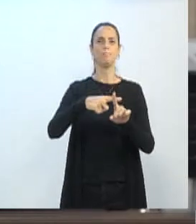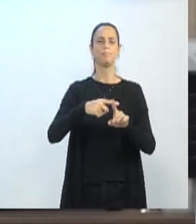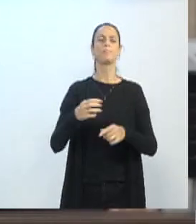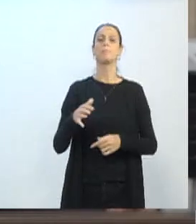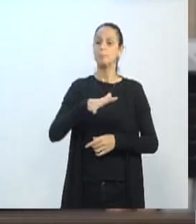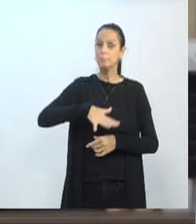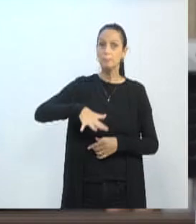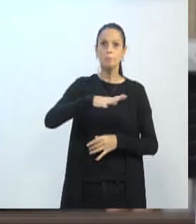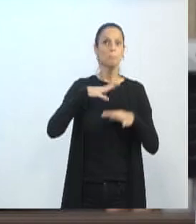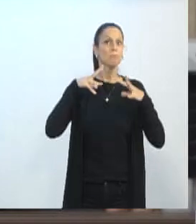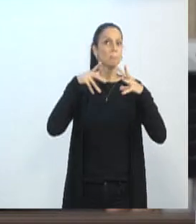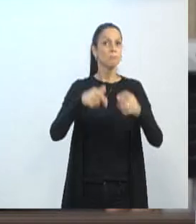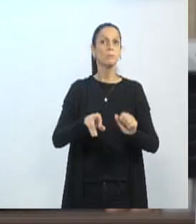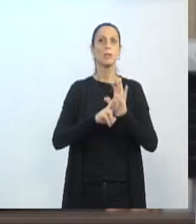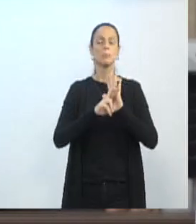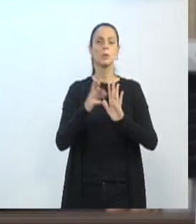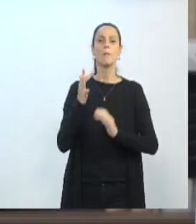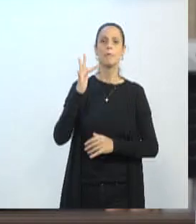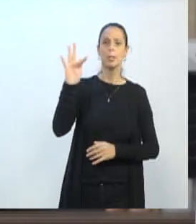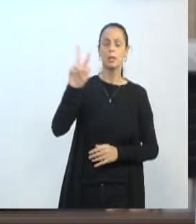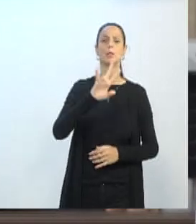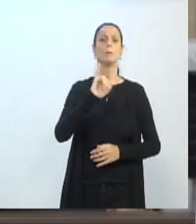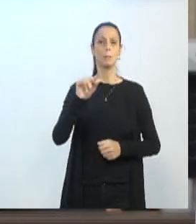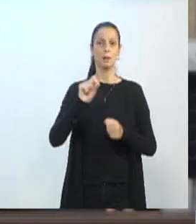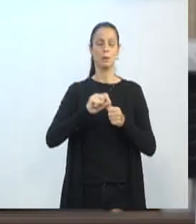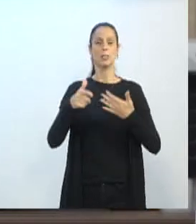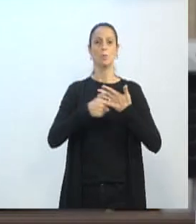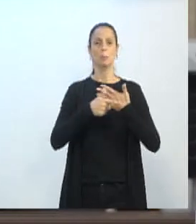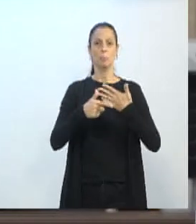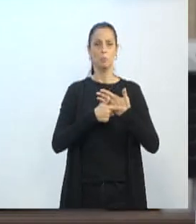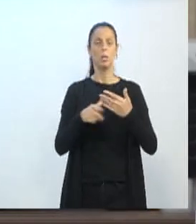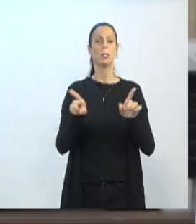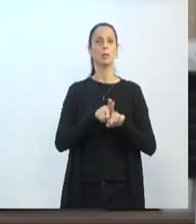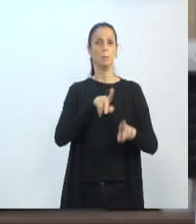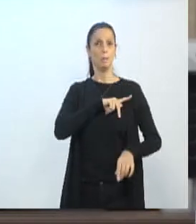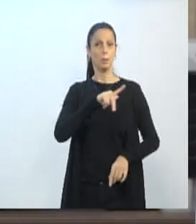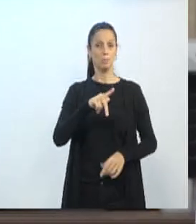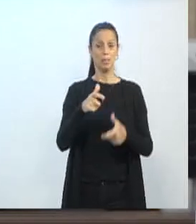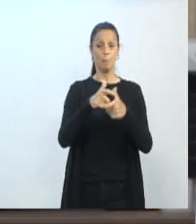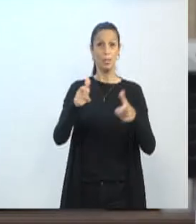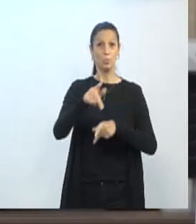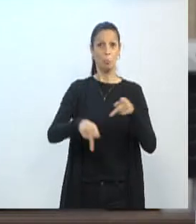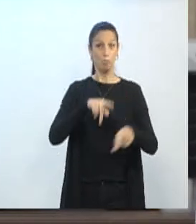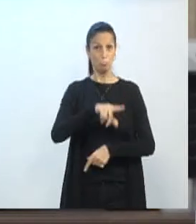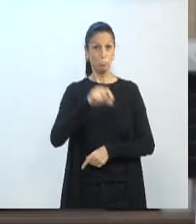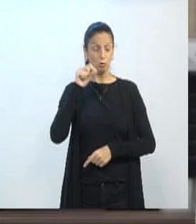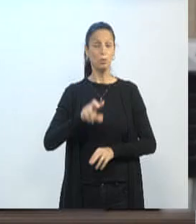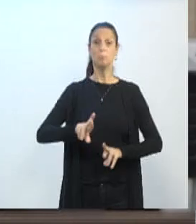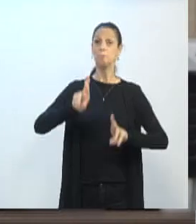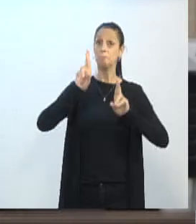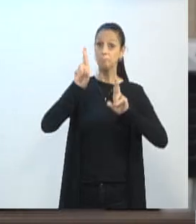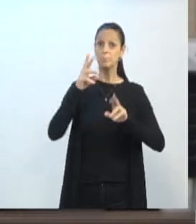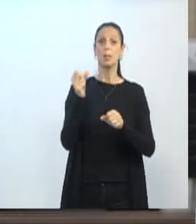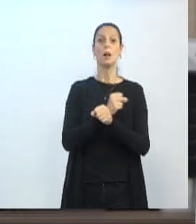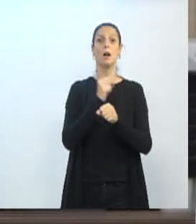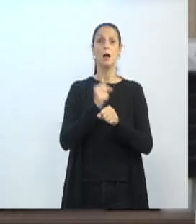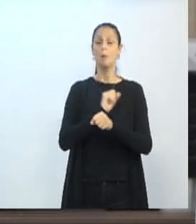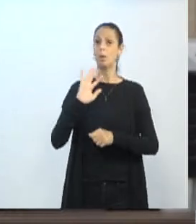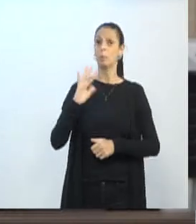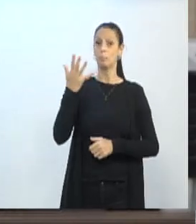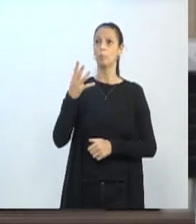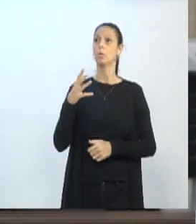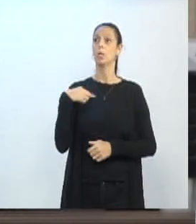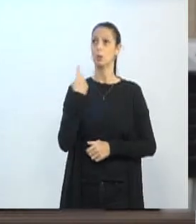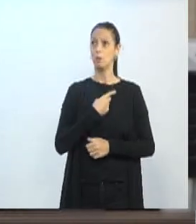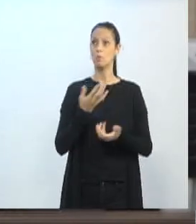pregar o otimismo que a nossa representação federal vai fazer o seu papel, pregar o otimismo no presidente que foi eleito pela maioria do povo brasileiro e torcer para que essa obra realmente ande. É isso que a gente